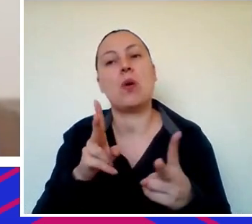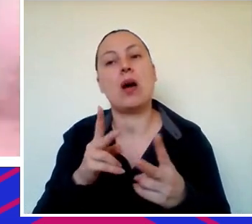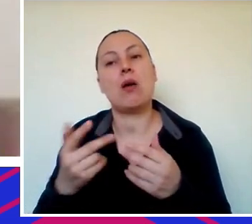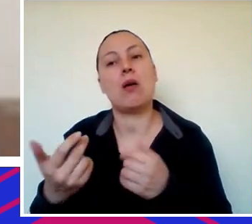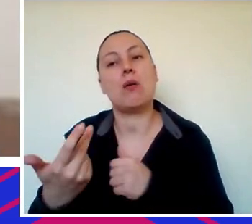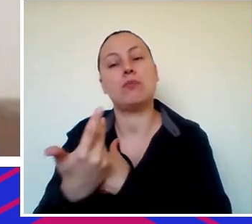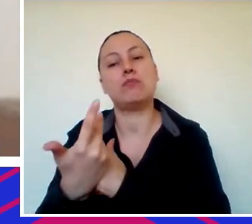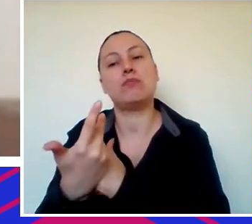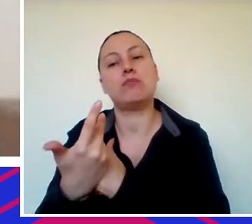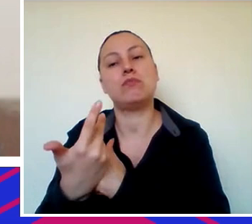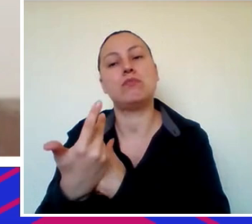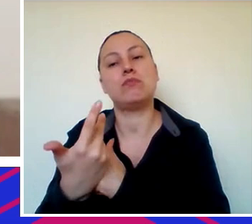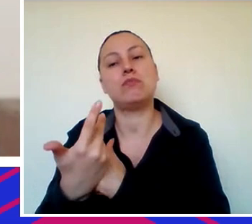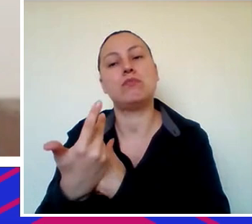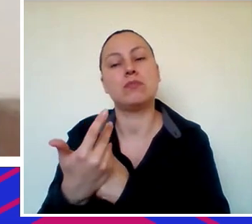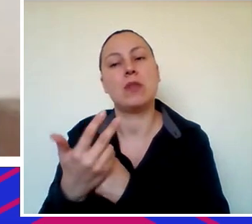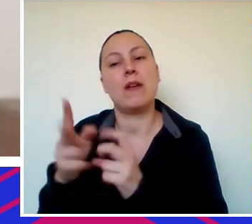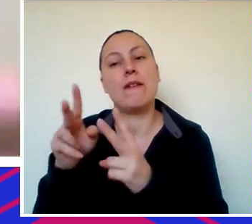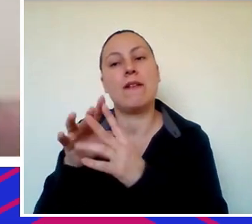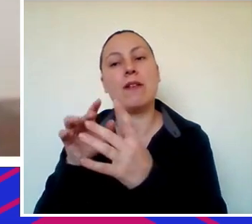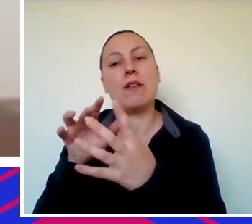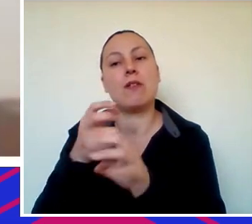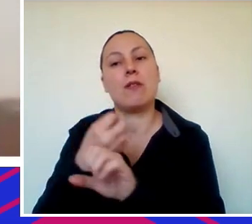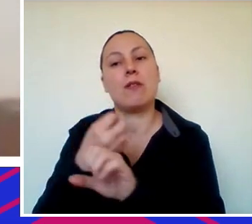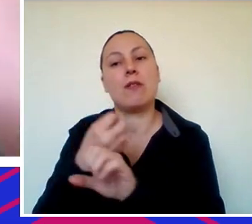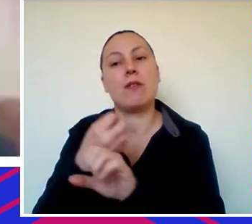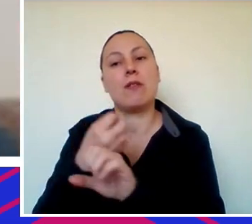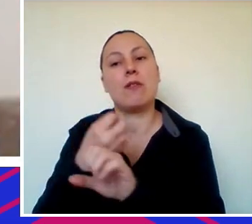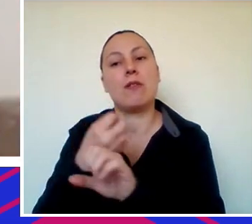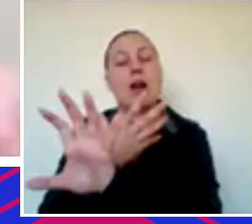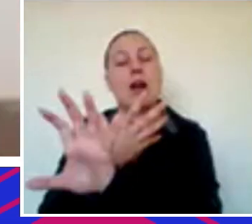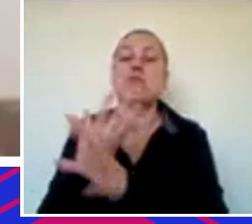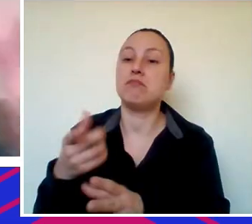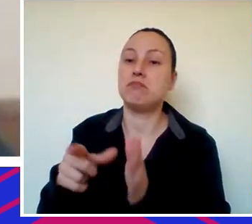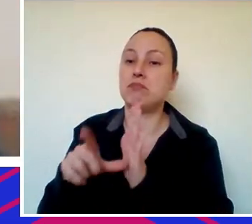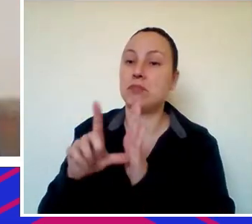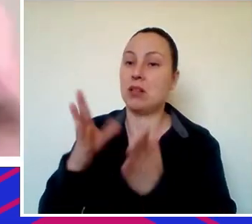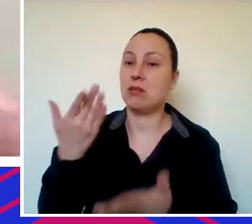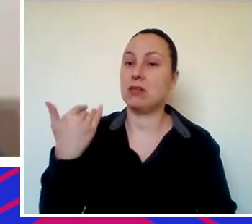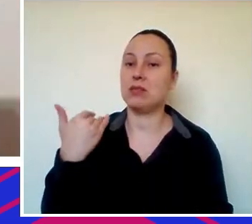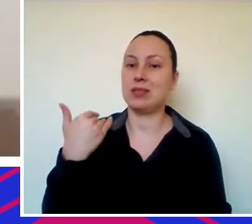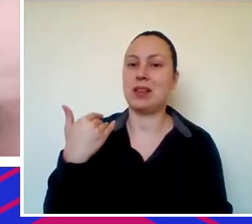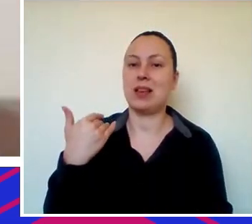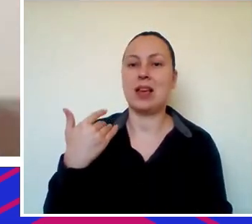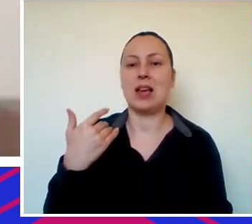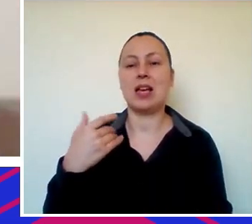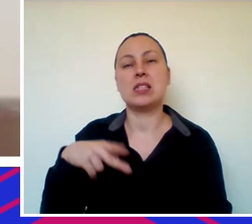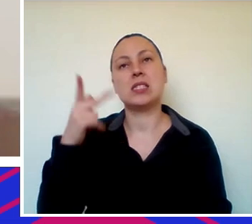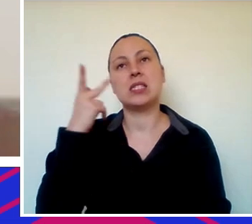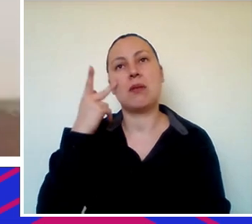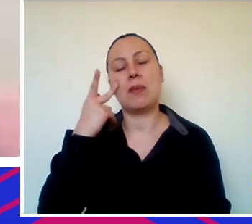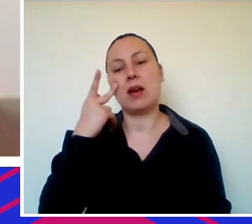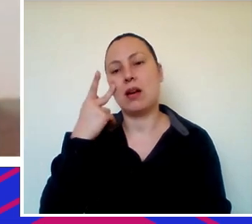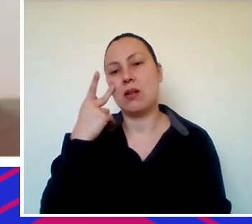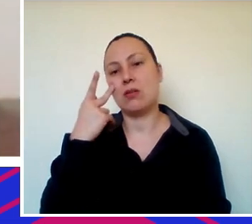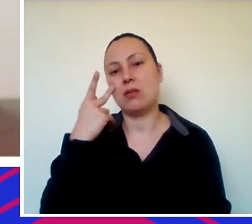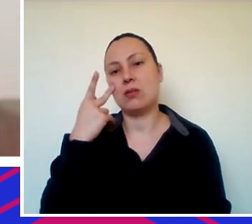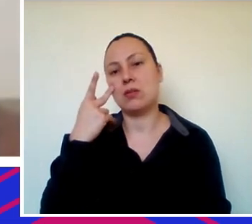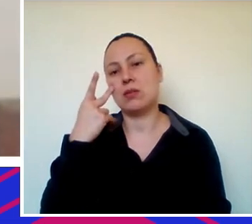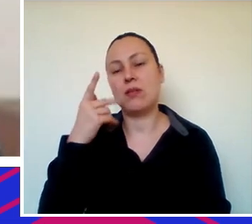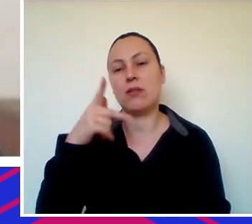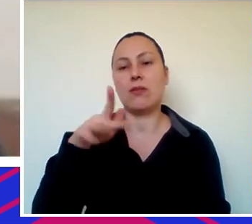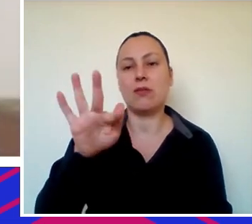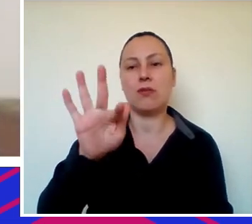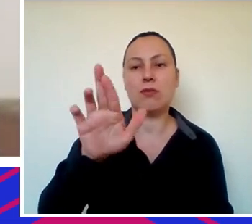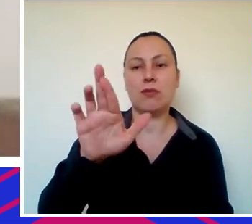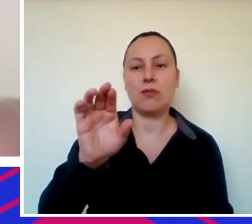Olha que bacana, né? A gente fazendo um evento desse, antes era pessoal de São Paulo que podia ir no case, pessoal de Floripa ou